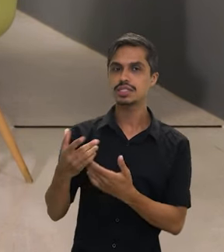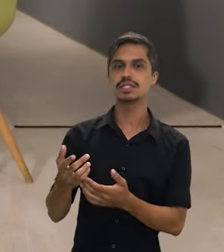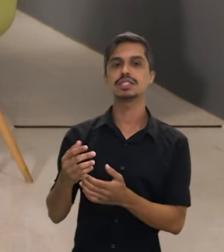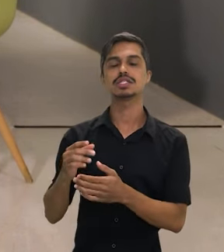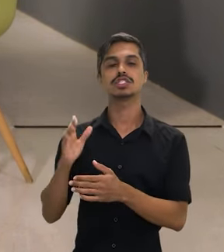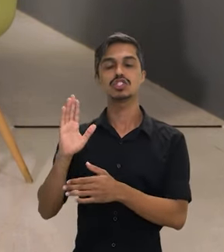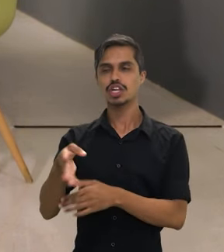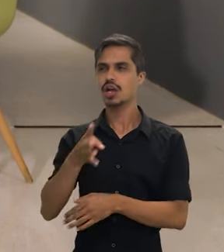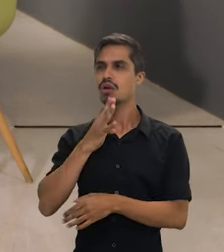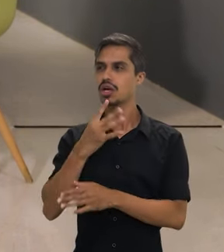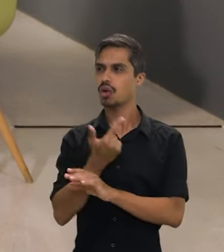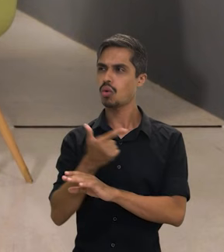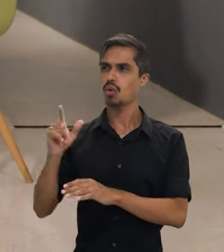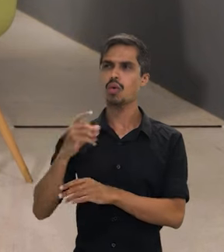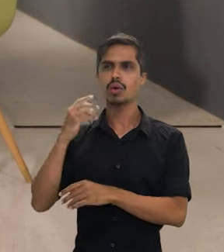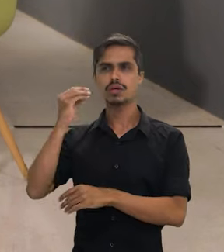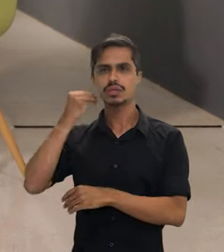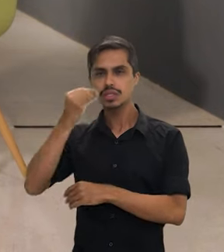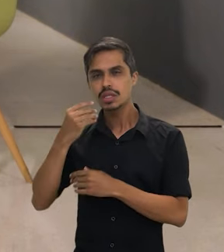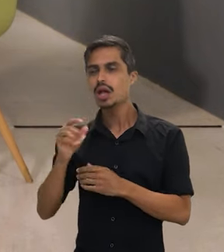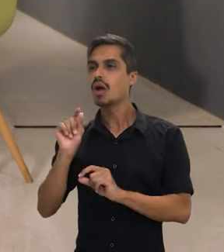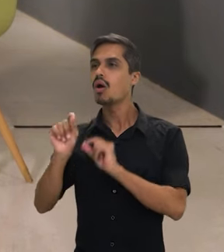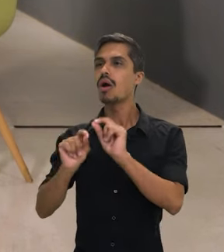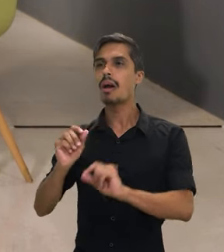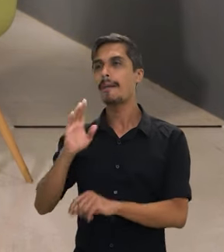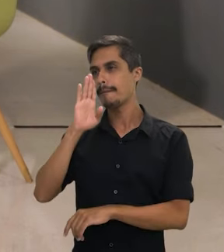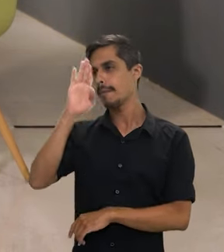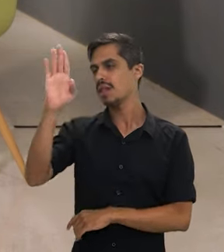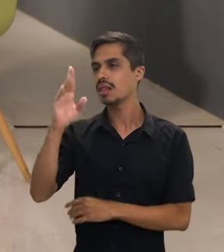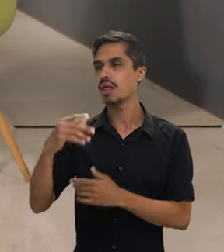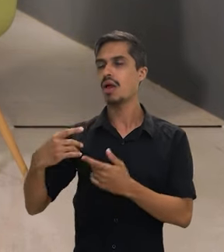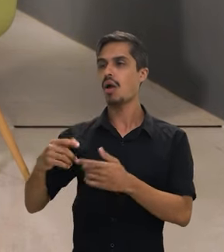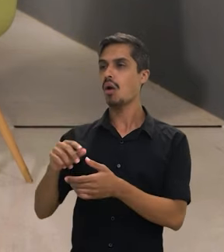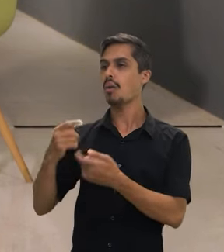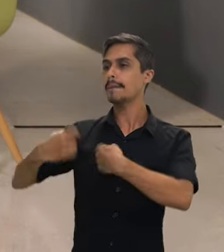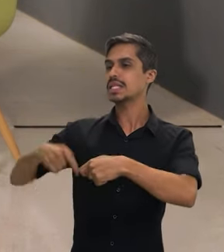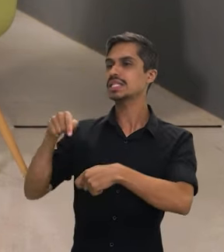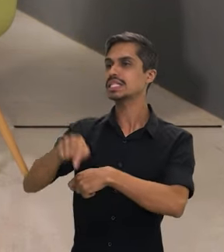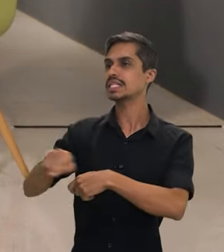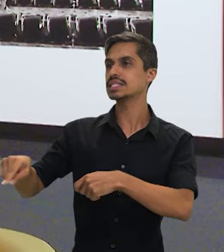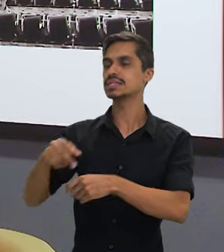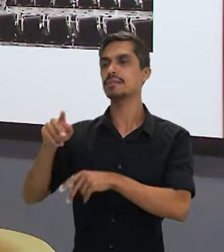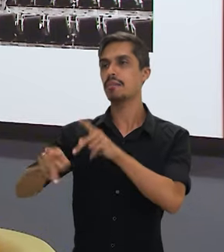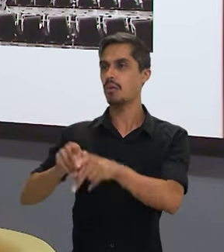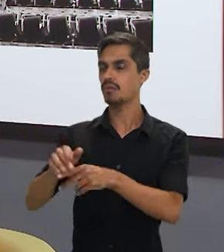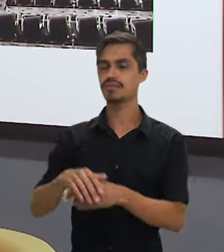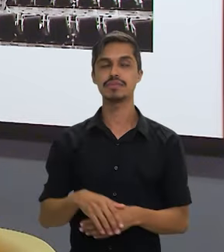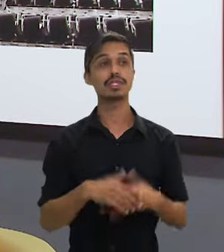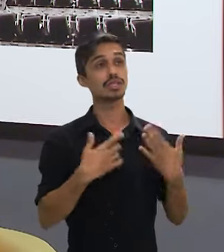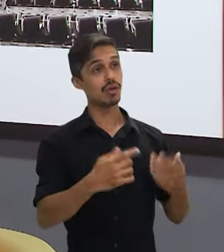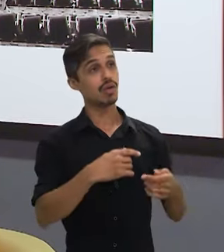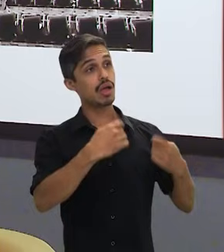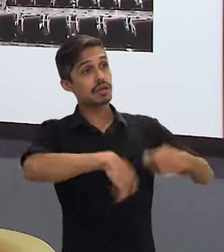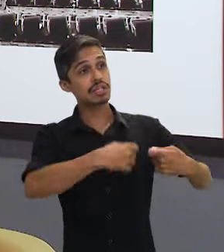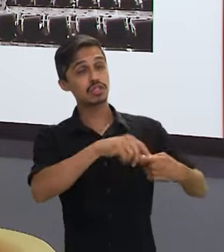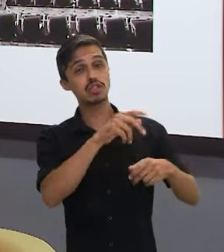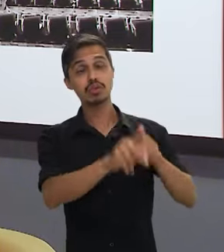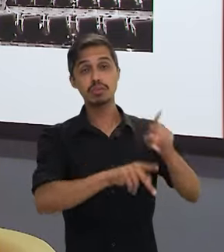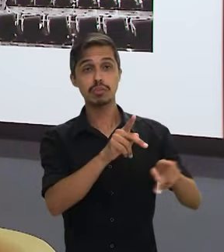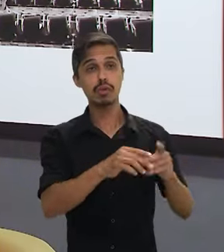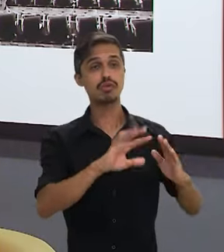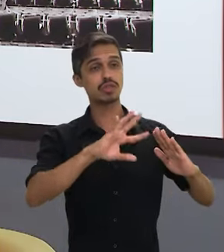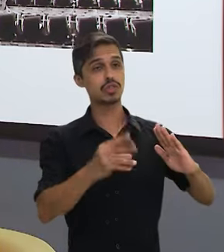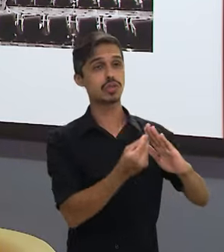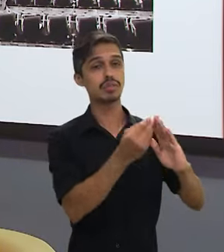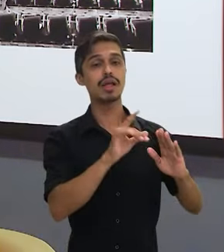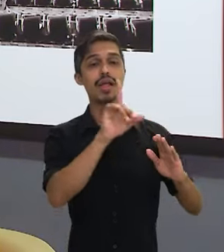comunidades quilombolas. Qual é a principal demanda desse público? Sim. A demanda mais histórica de todo o povo